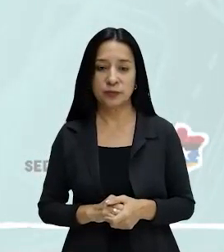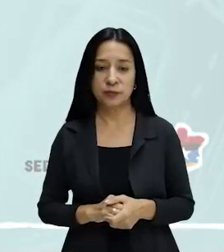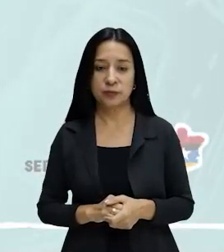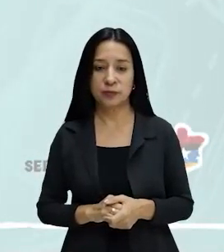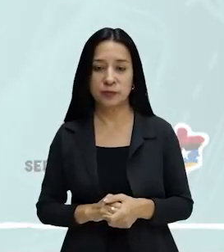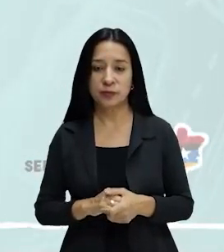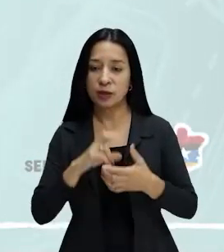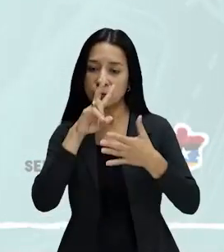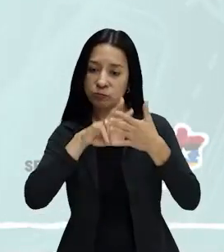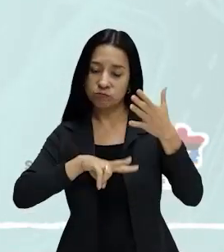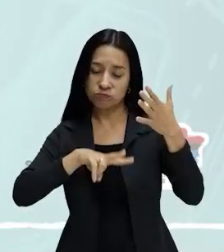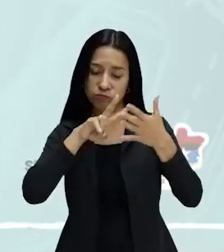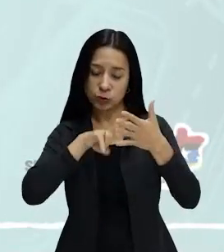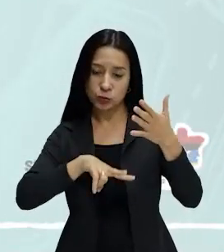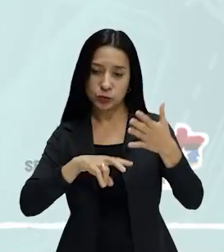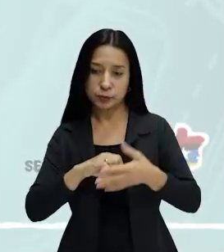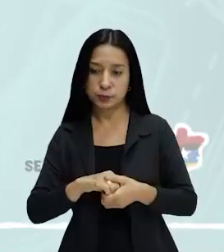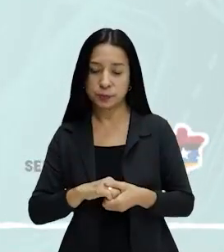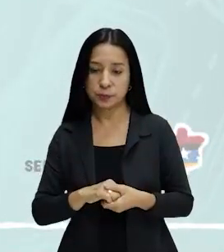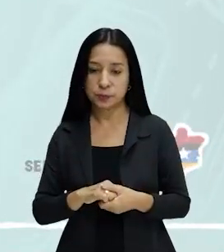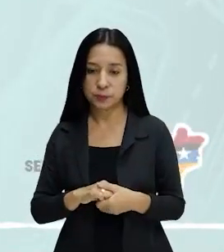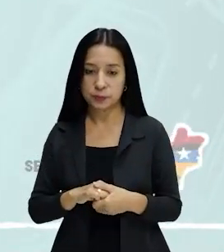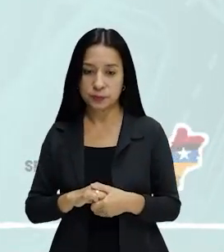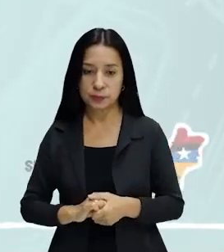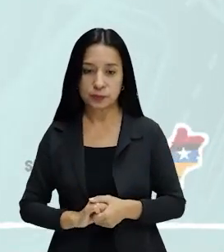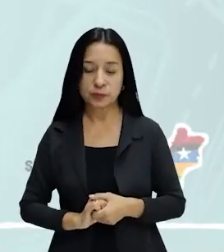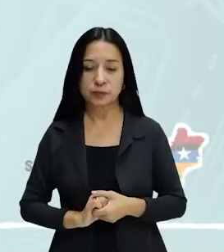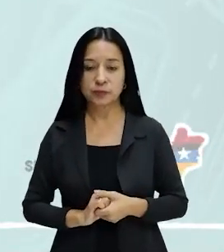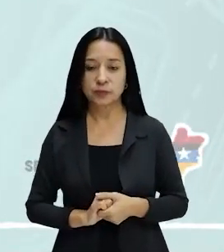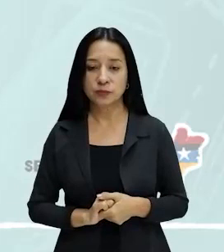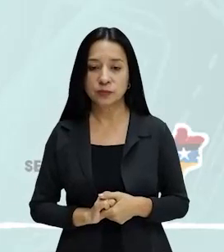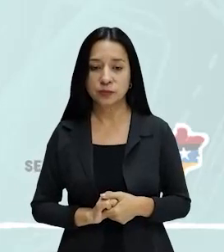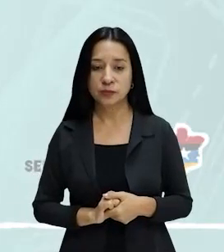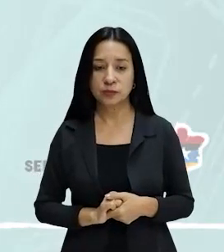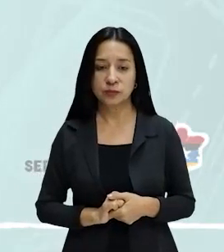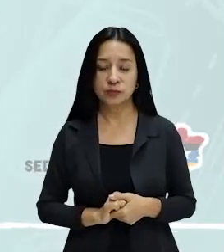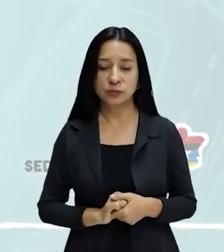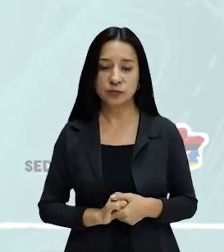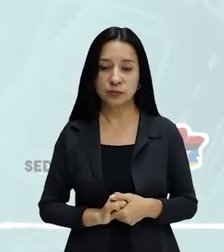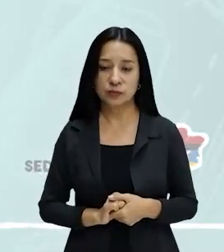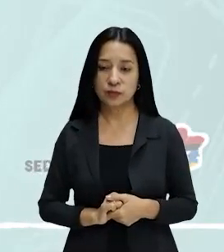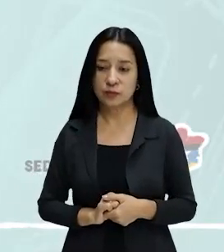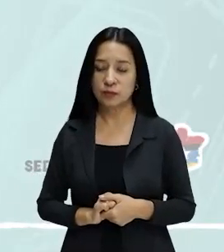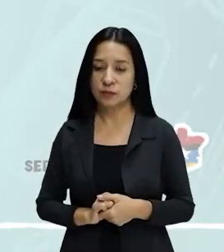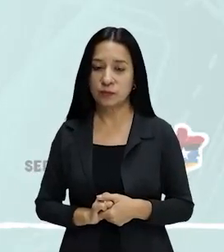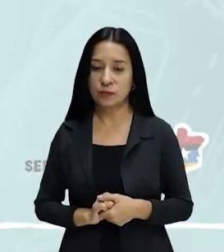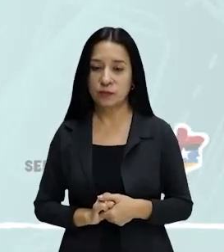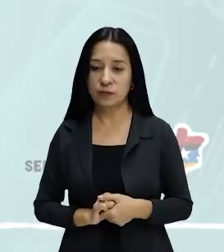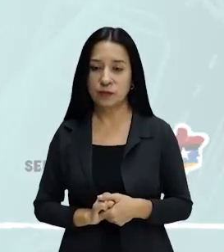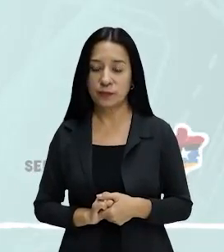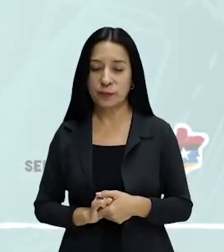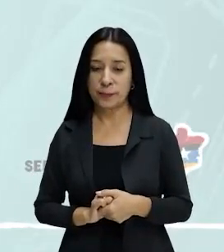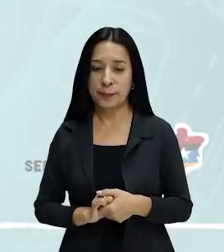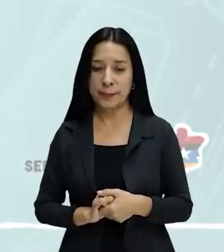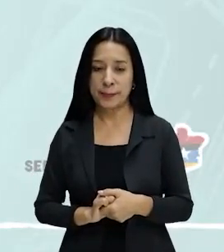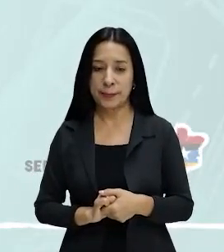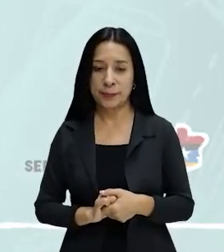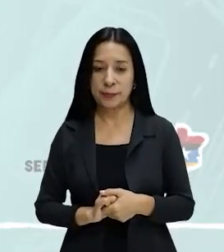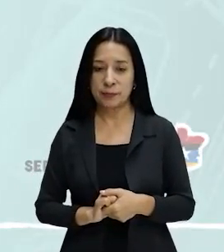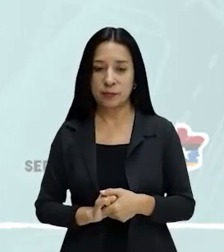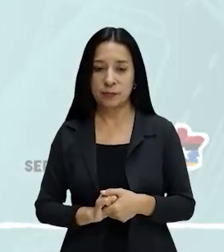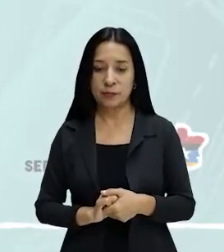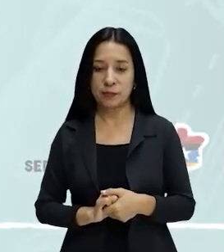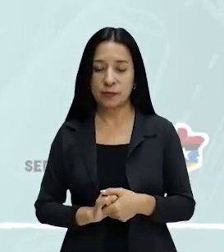à ocorrência da crase, basta substituir por um substantivo feminino a um masculino e a gente vai saber se tem crase ou se não tem. Então, assim,